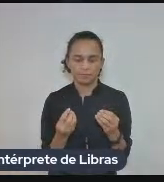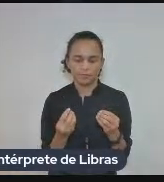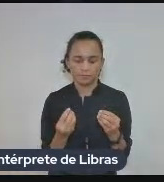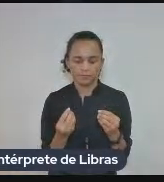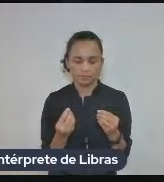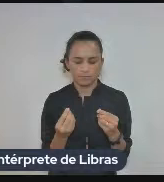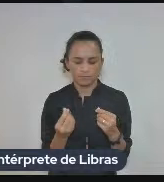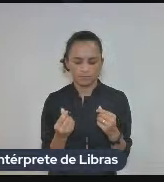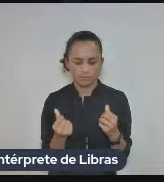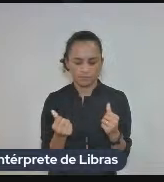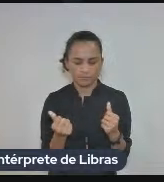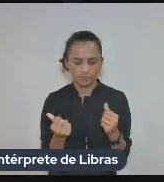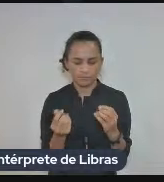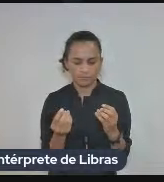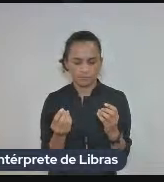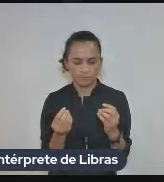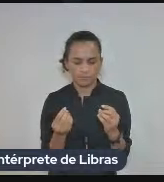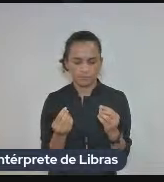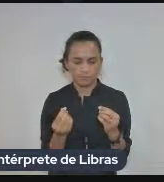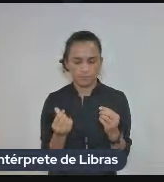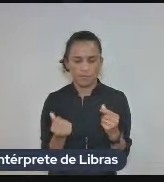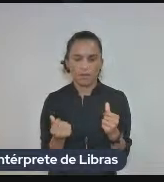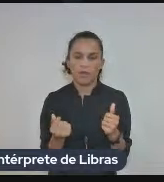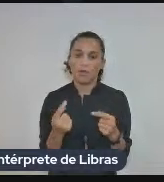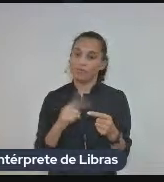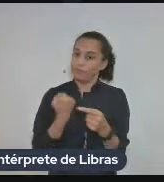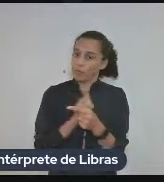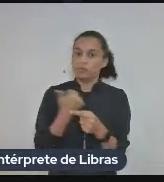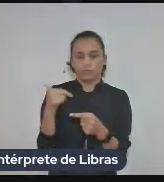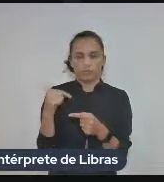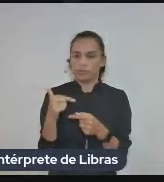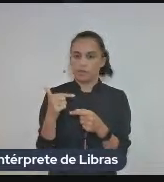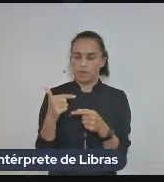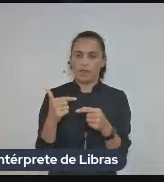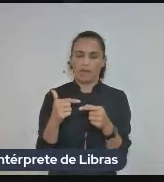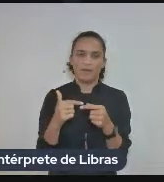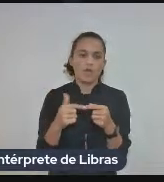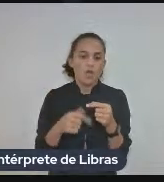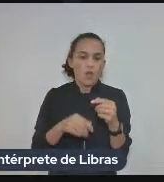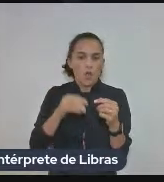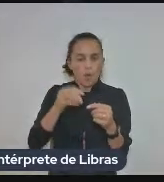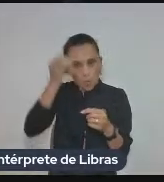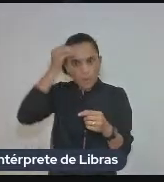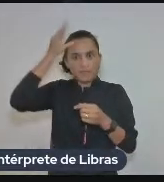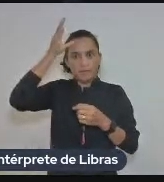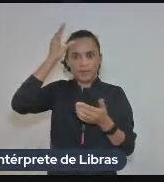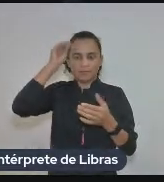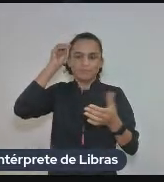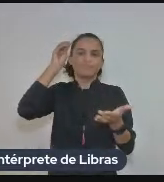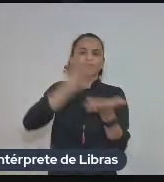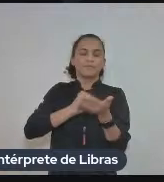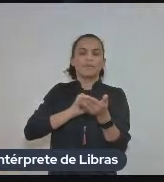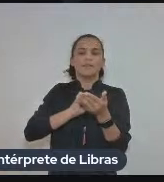conhecimento em programação essa ferramenta foi muito útil